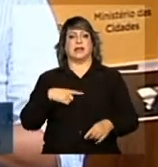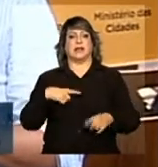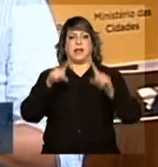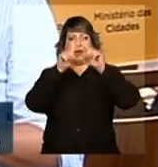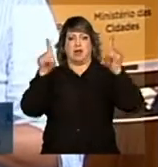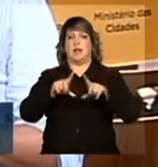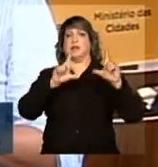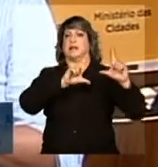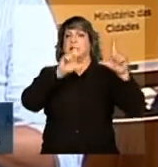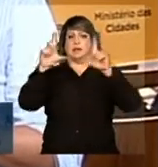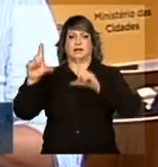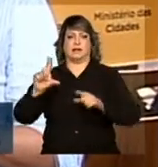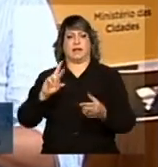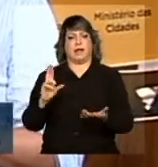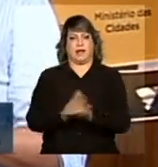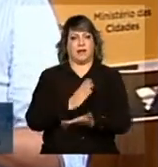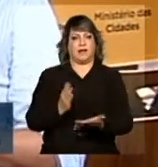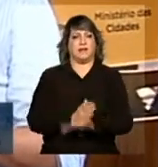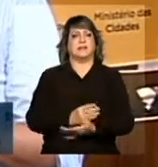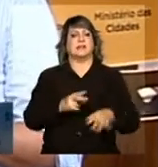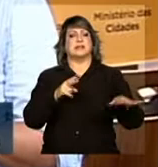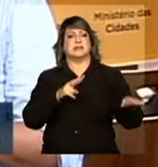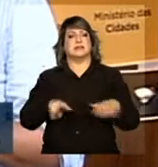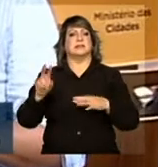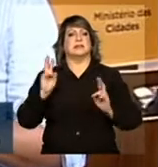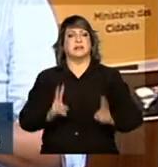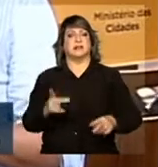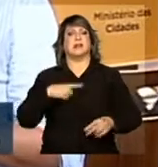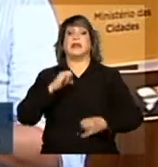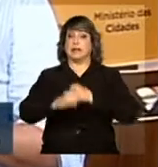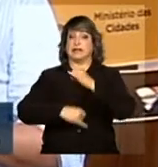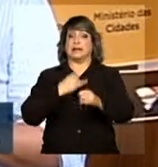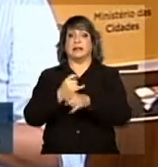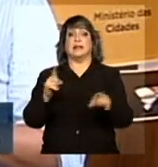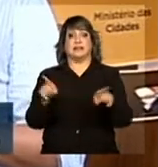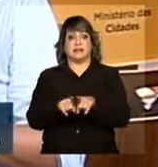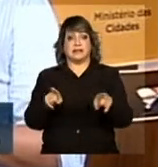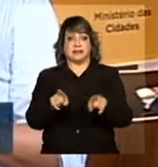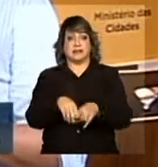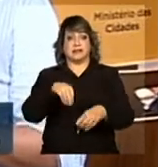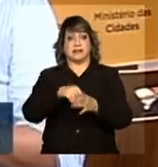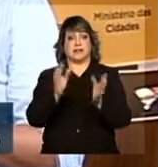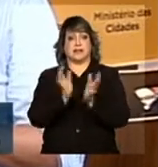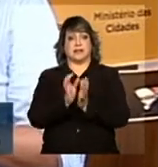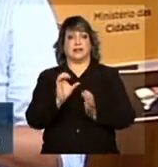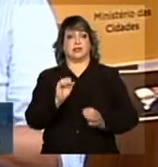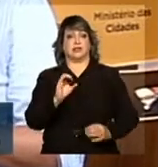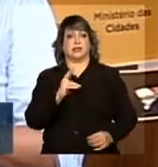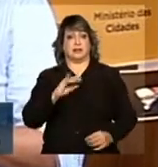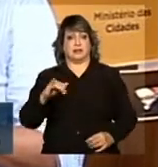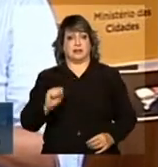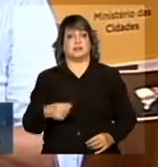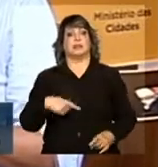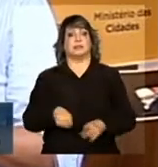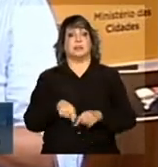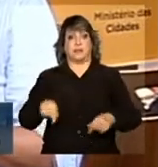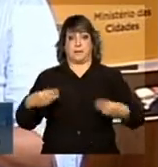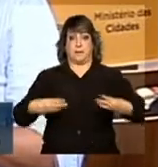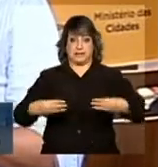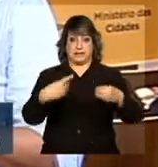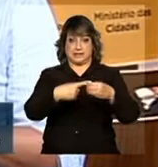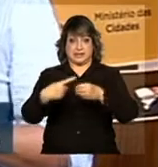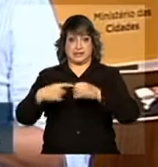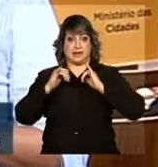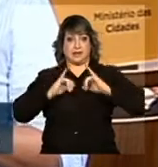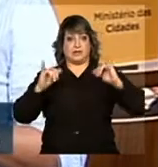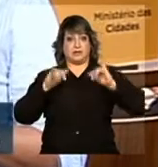encartes em revistas semanais e também pela internet nas redes sociais. De acordo com dados do Ministério das